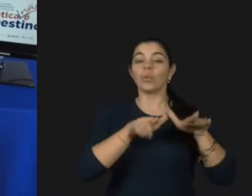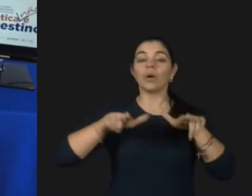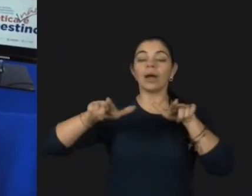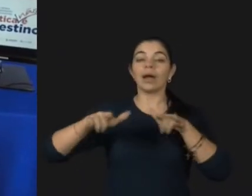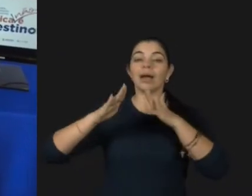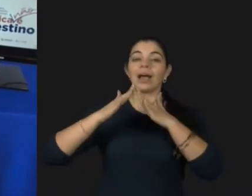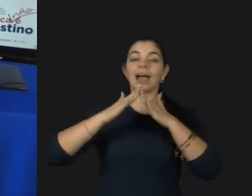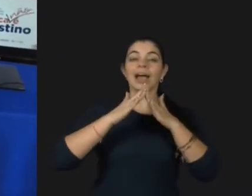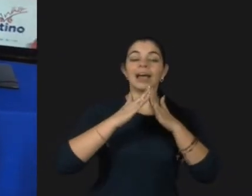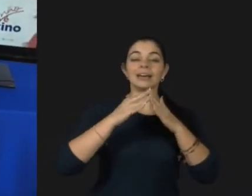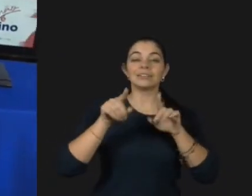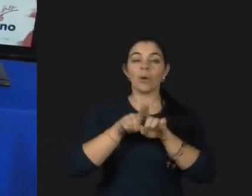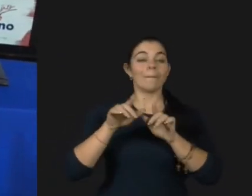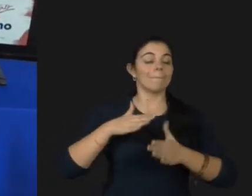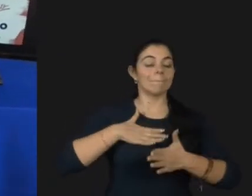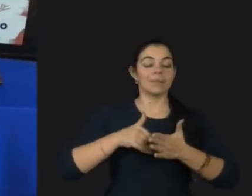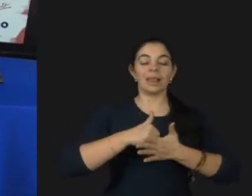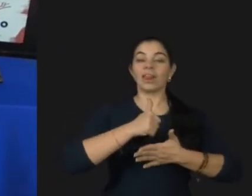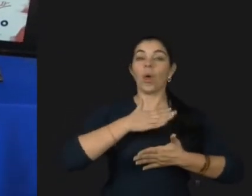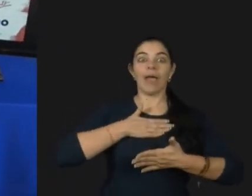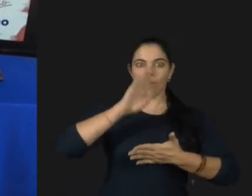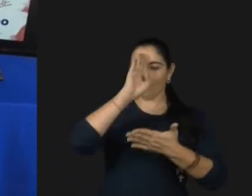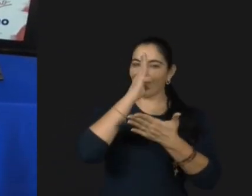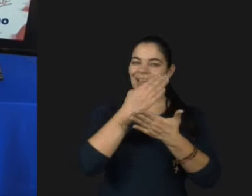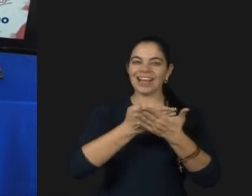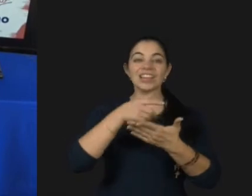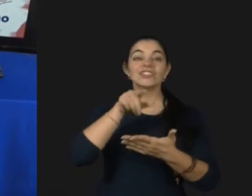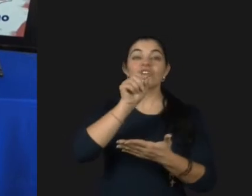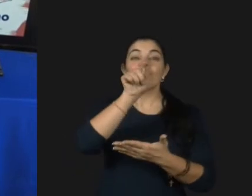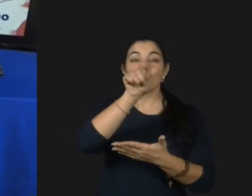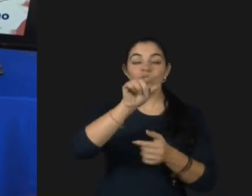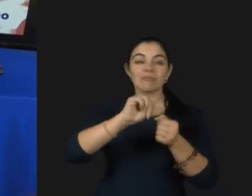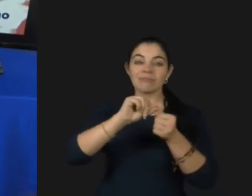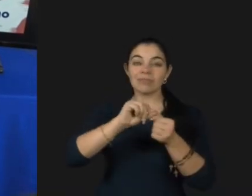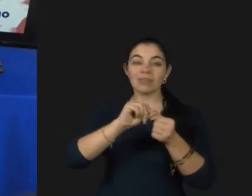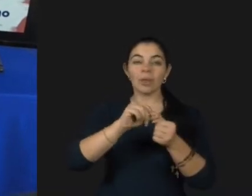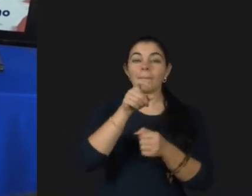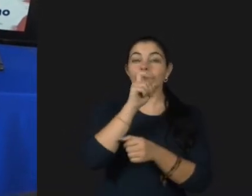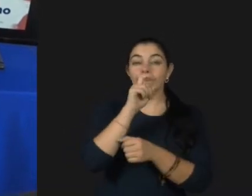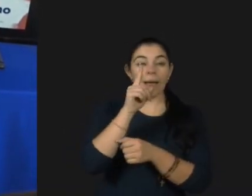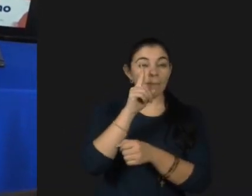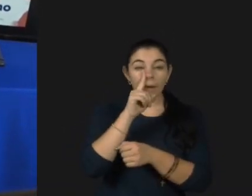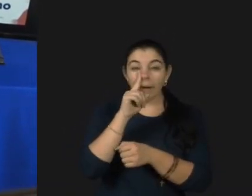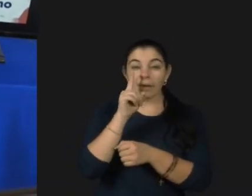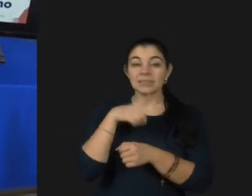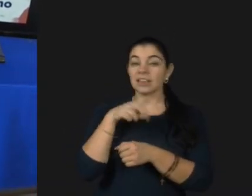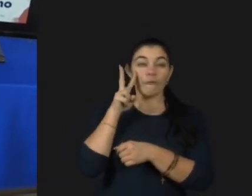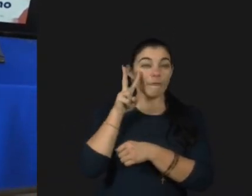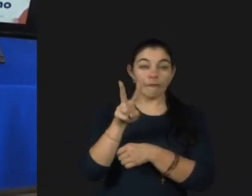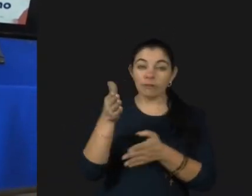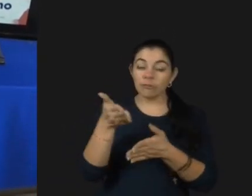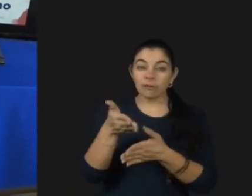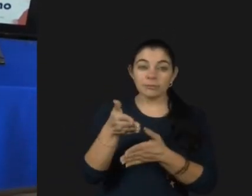para fomentar o empoderamento, porque eu acredito que vocês pais que nos assistem, que vocês mães que nos assistem,